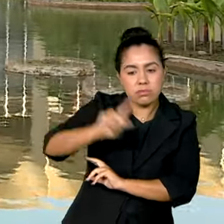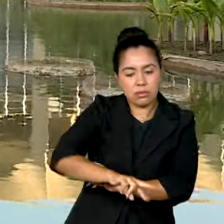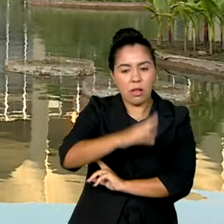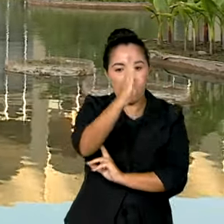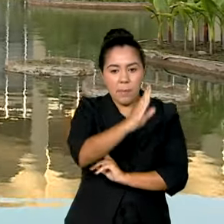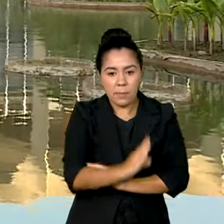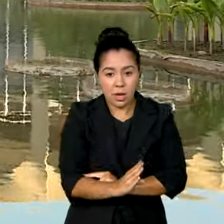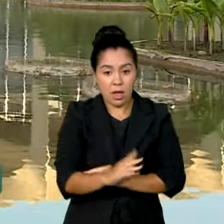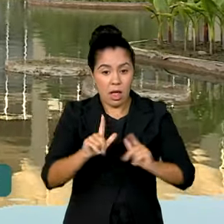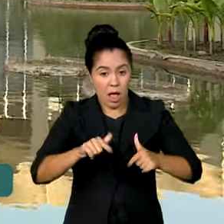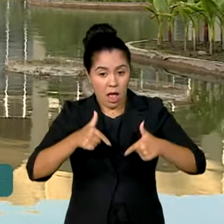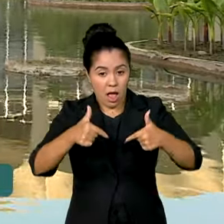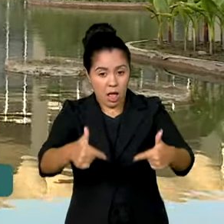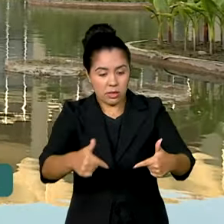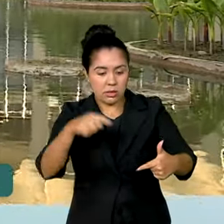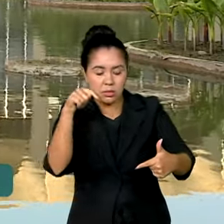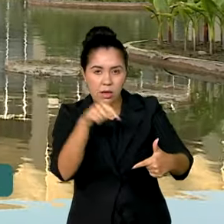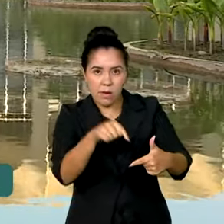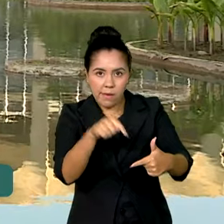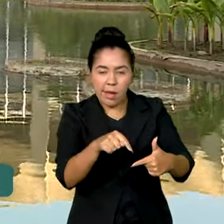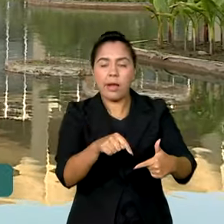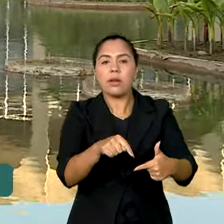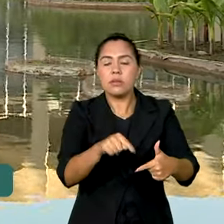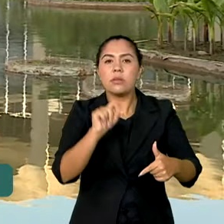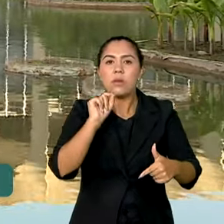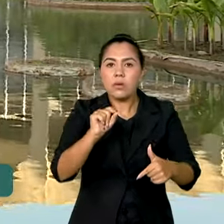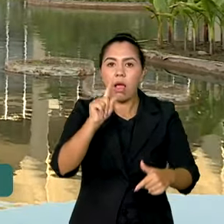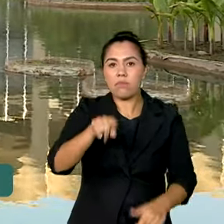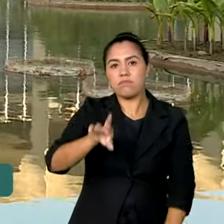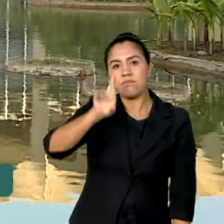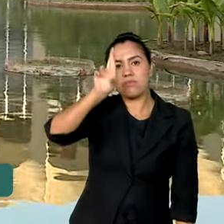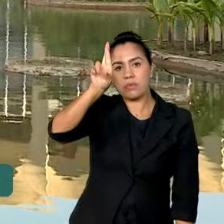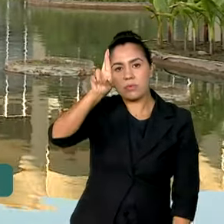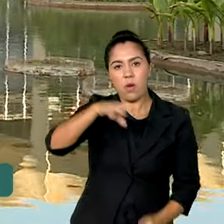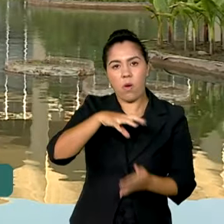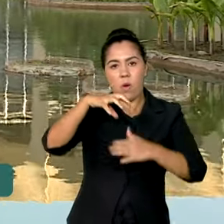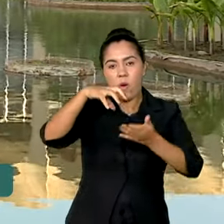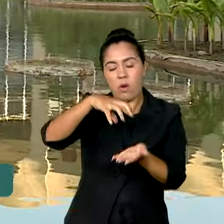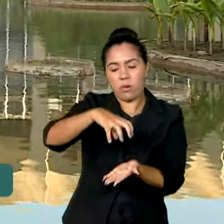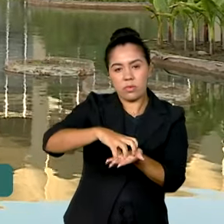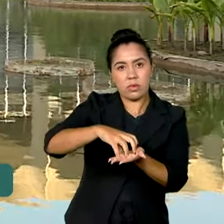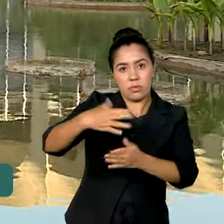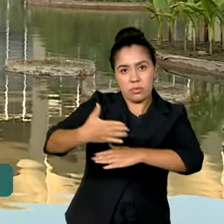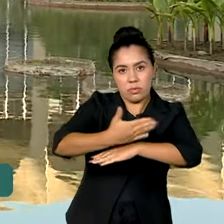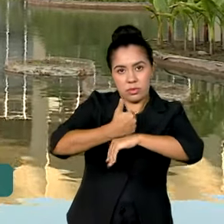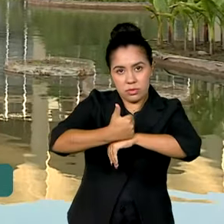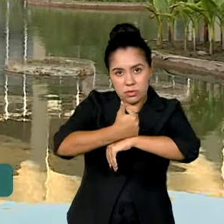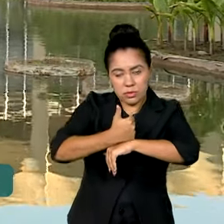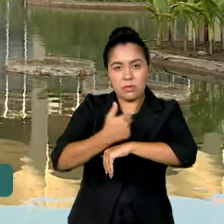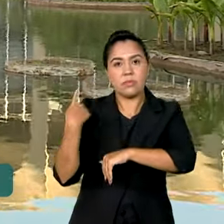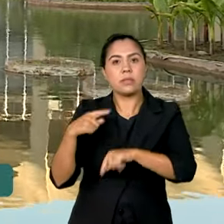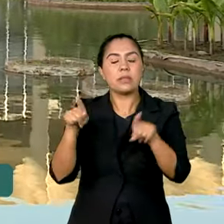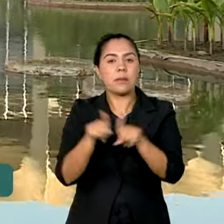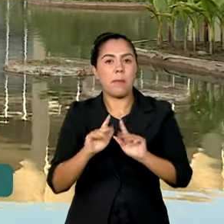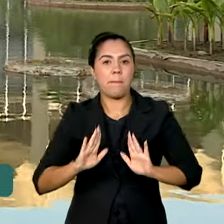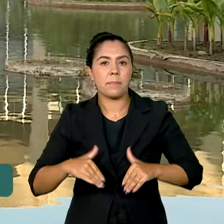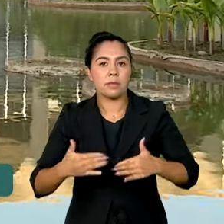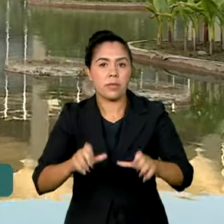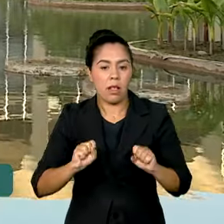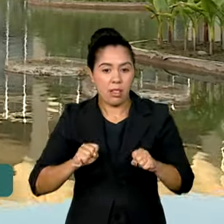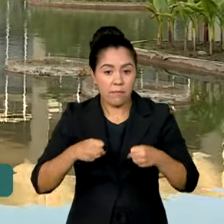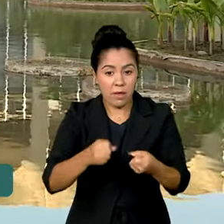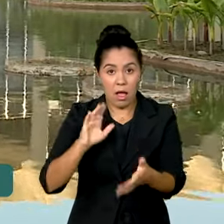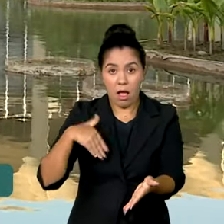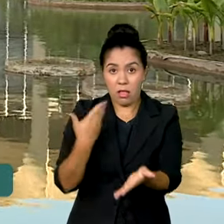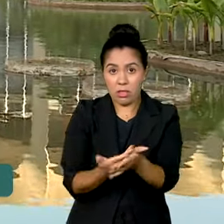operação, conhecida como Raízes do Cedro, é coordenada pelo Itamaraty e pelo Ministério da Defesa. Até agora, mais